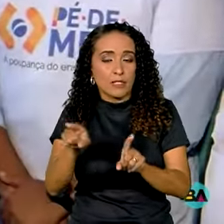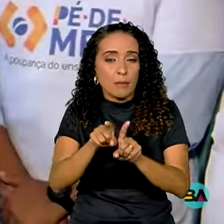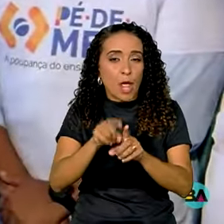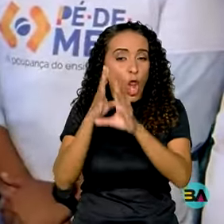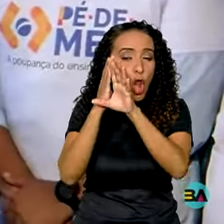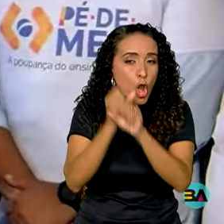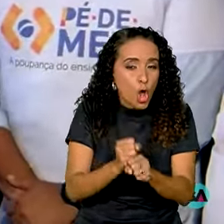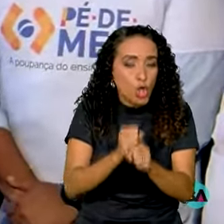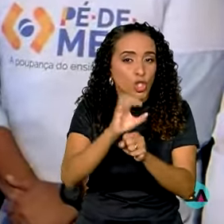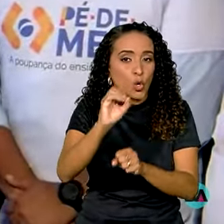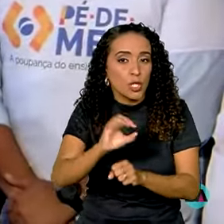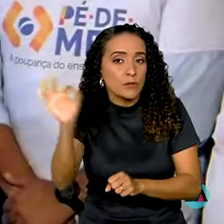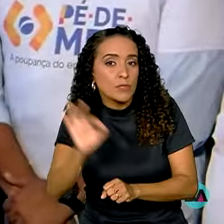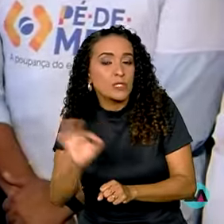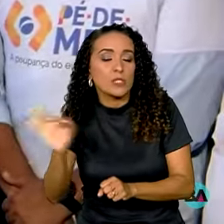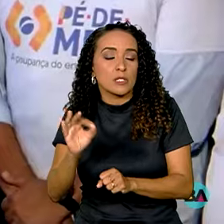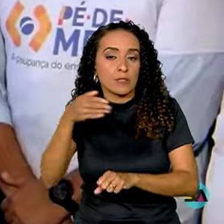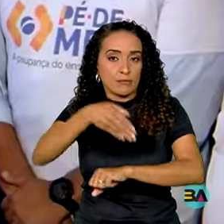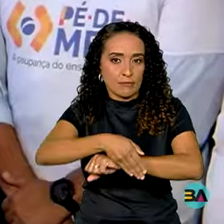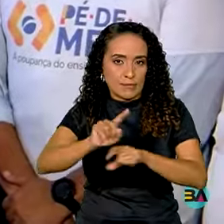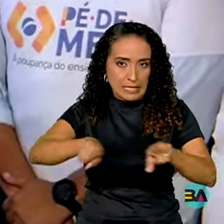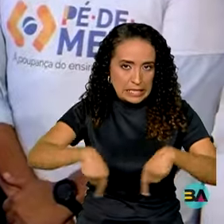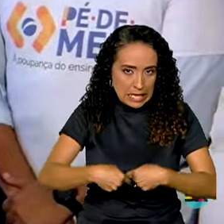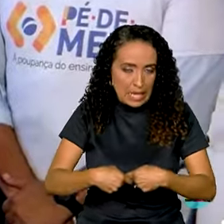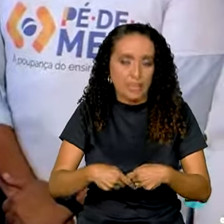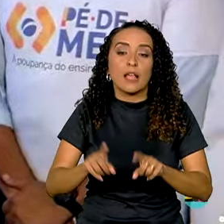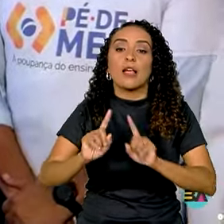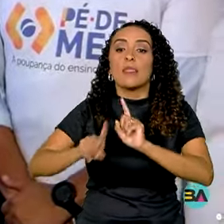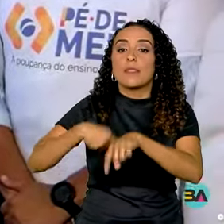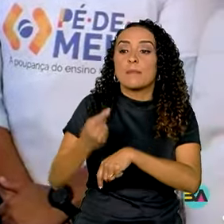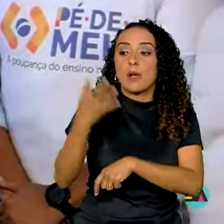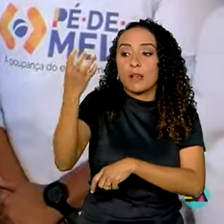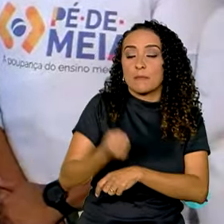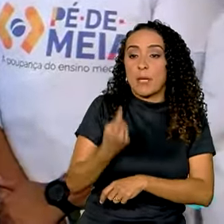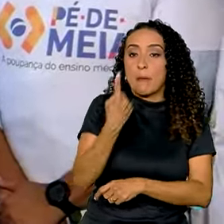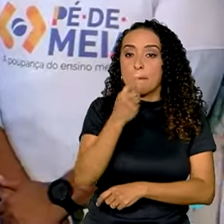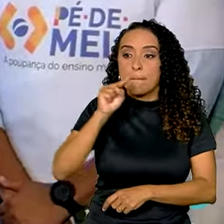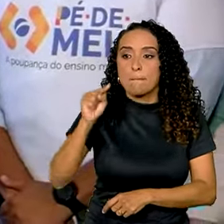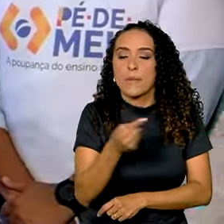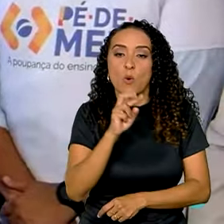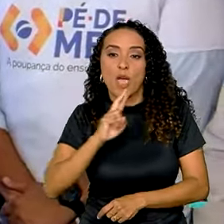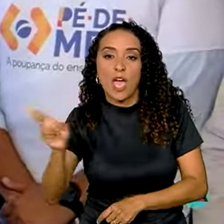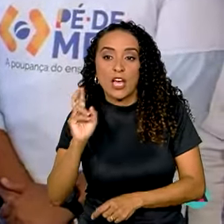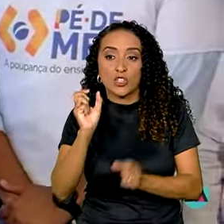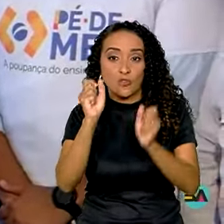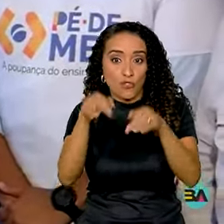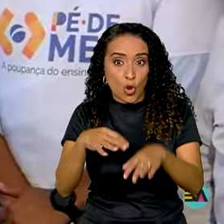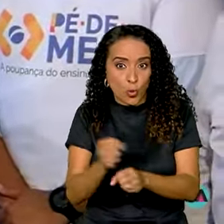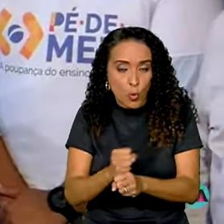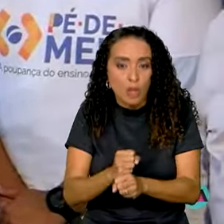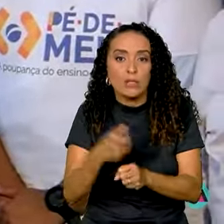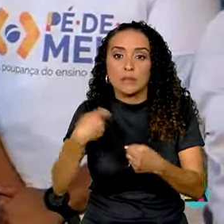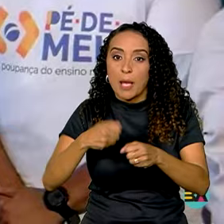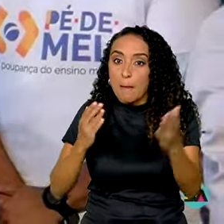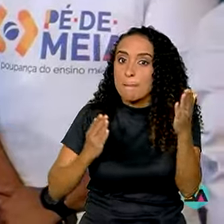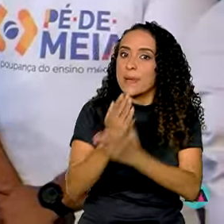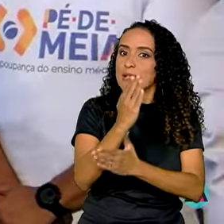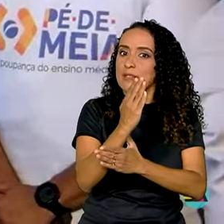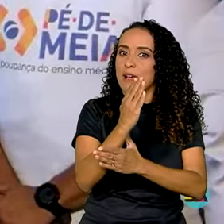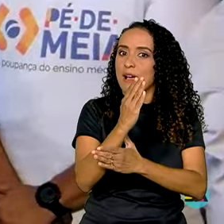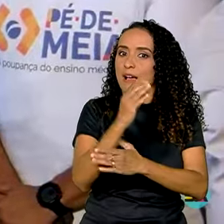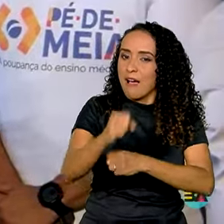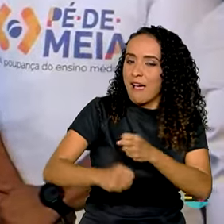anual de 80% de sala de aula. E depois, para receber os mil reais da poupança no final do ano, tem que passar de ano.